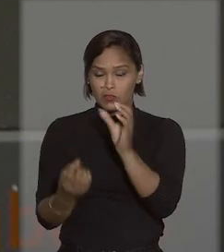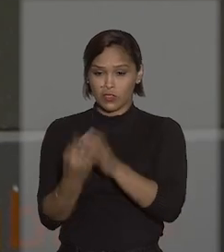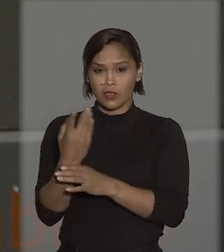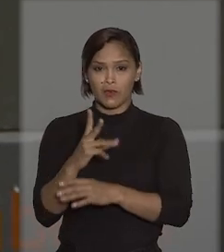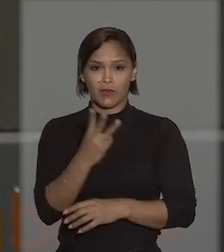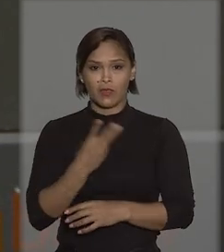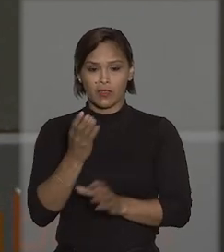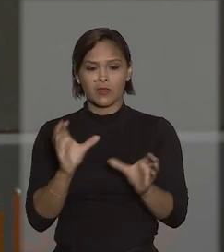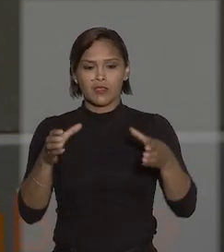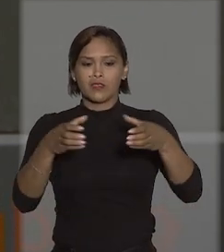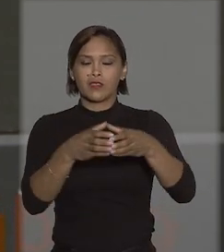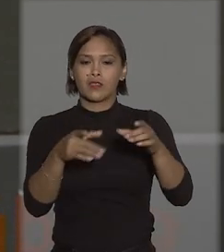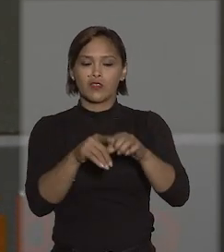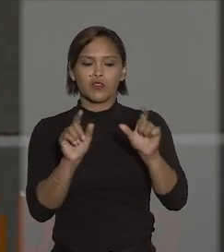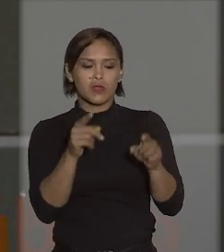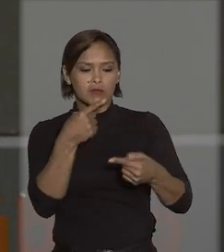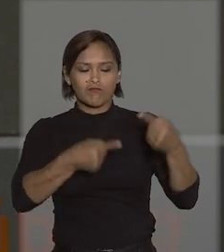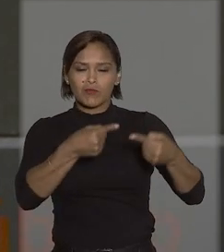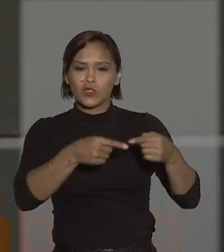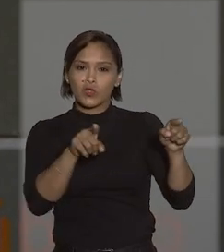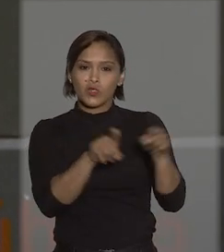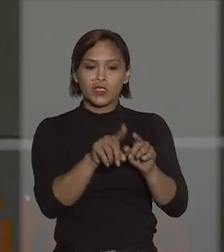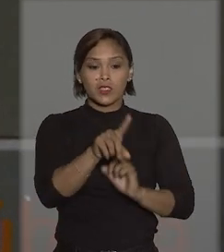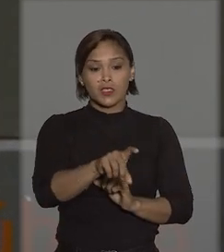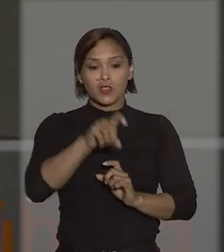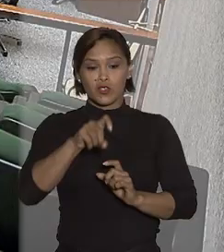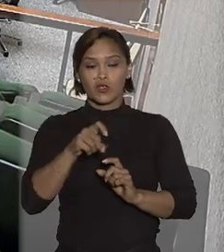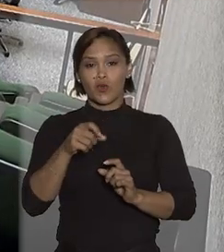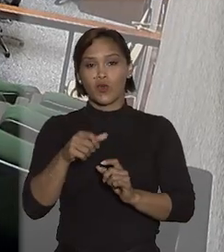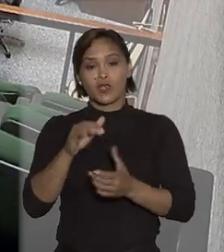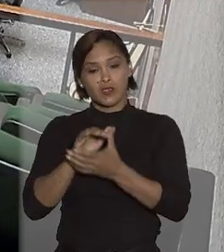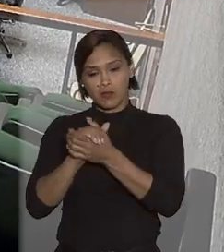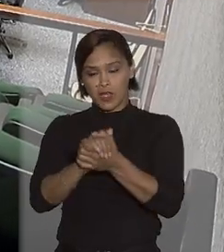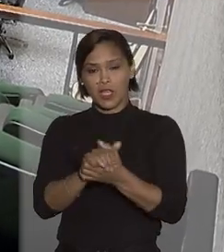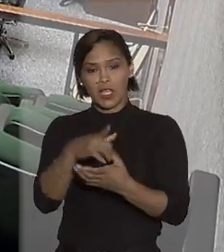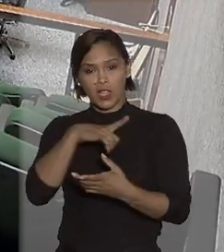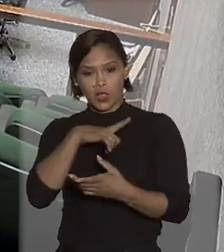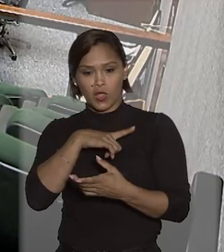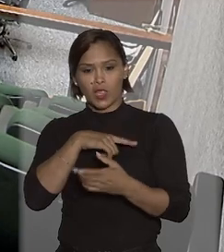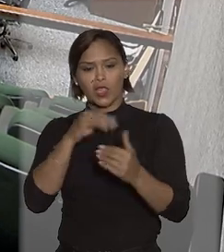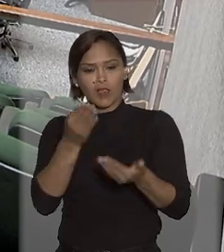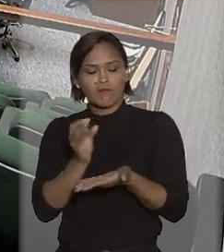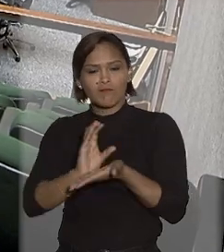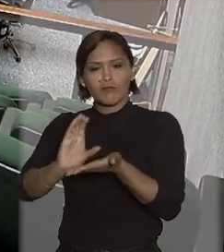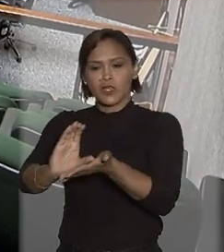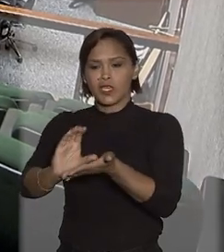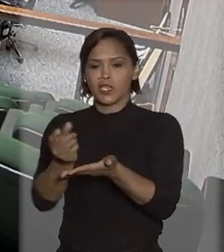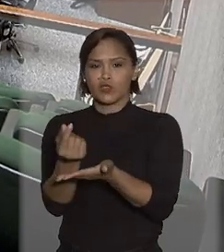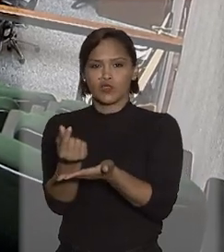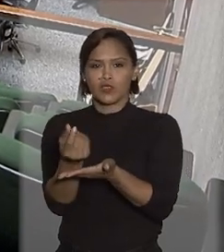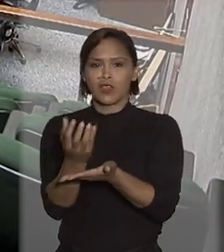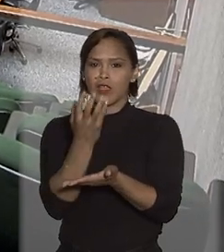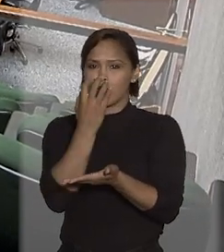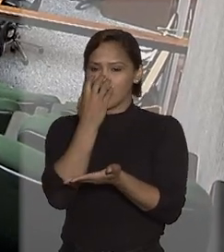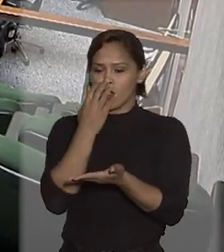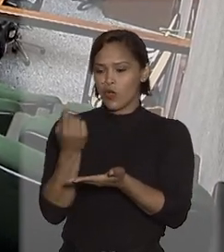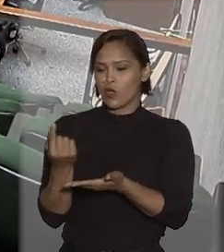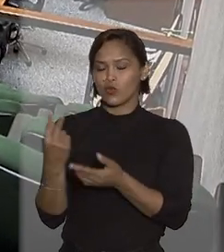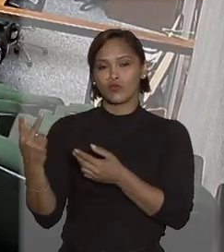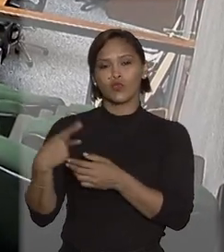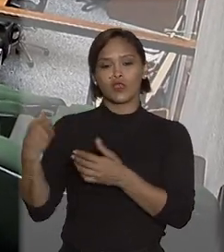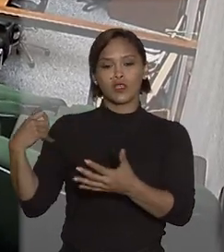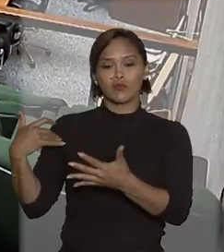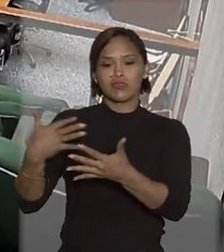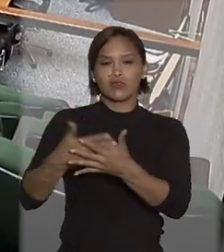terceira turma, o colegiado discute se o ex-companheiro tem a obrigação de contribuir para o sustento de cães adquiridos